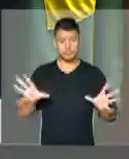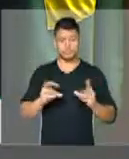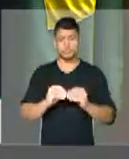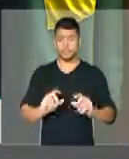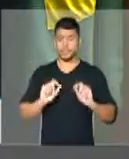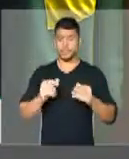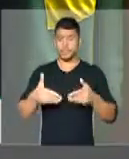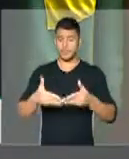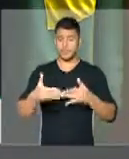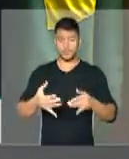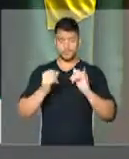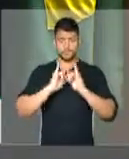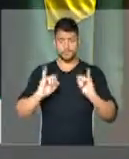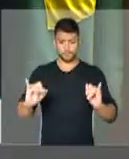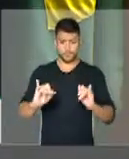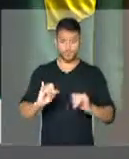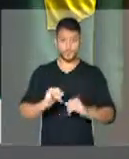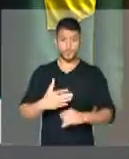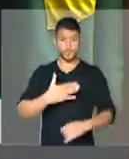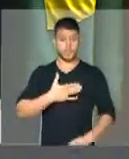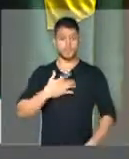publicada essa nossa manifestação e essa... Obrigada. Obrigada.